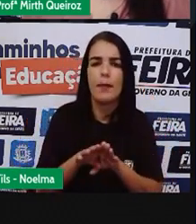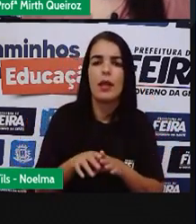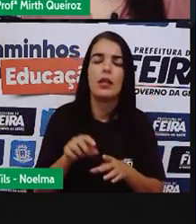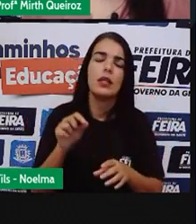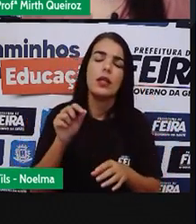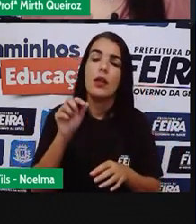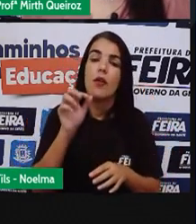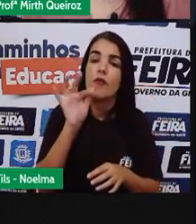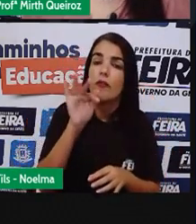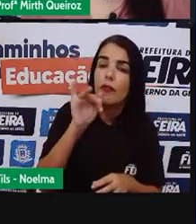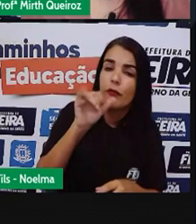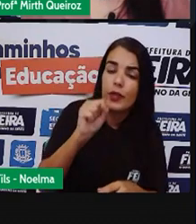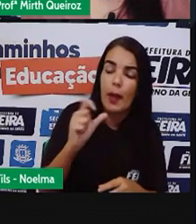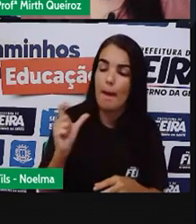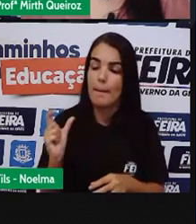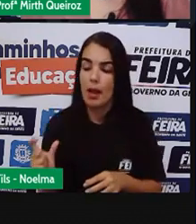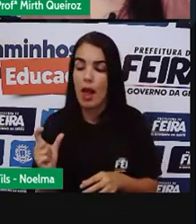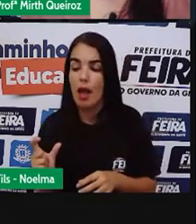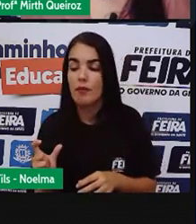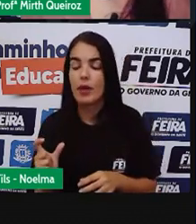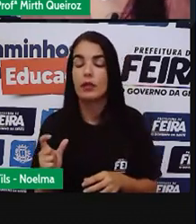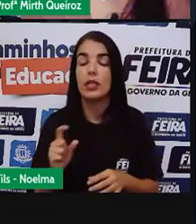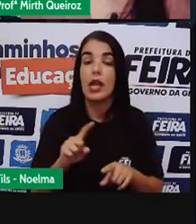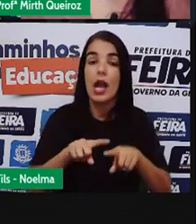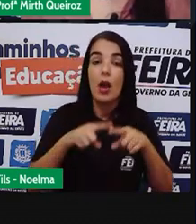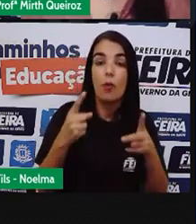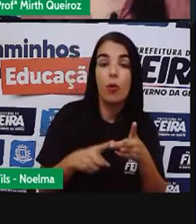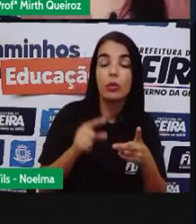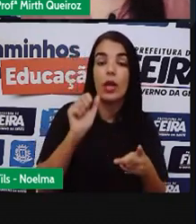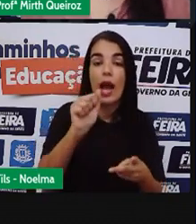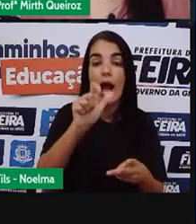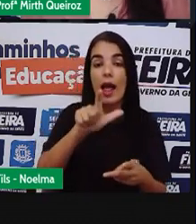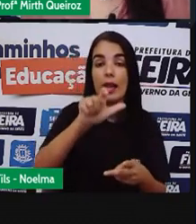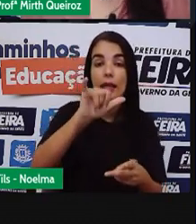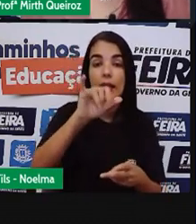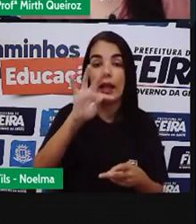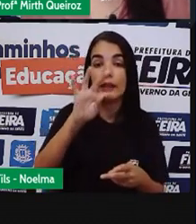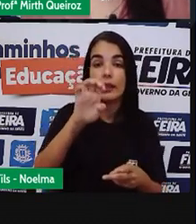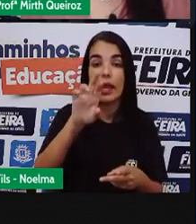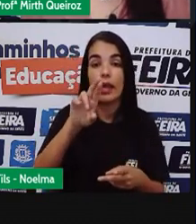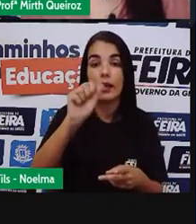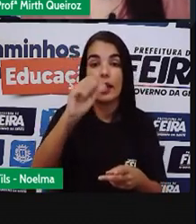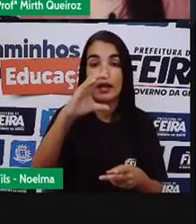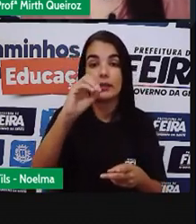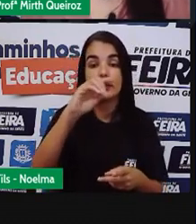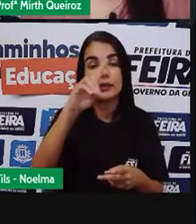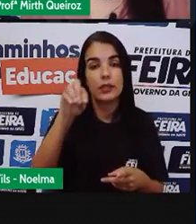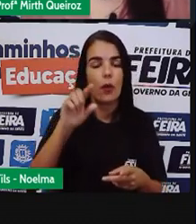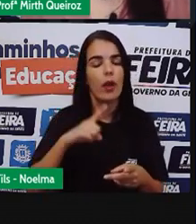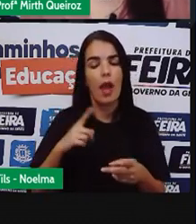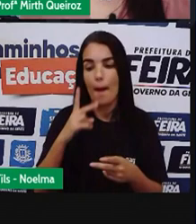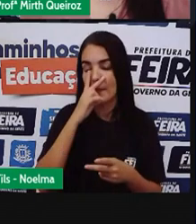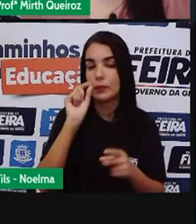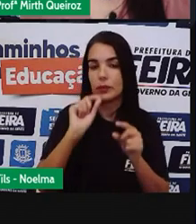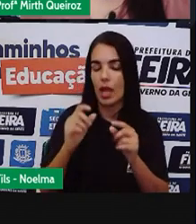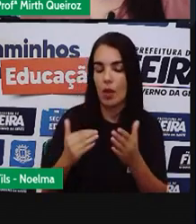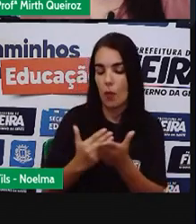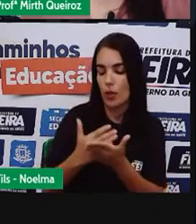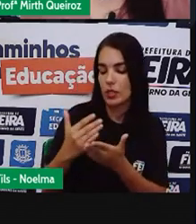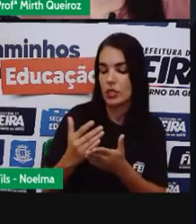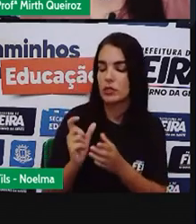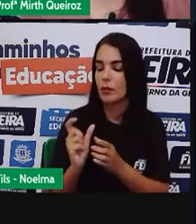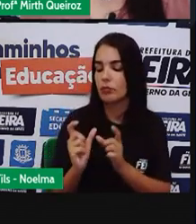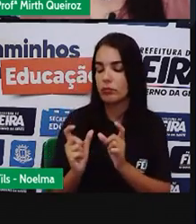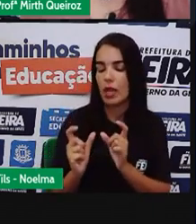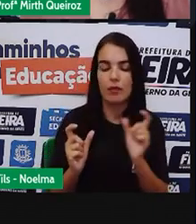Elas são iguais E as aliterações No início da palavra Que é igual Certo? Mas o que é poesia? A